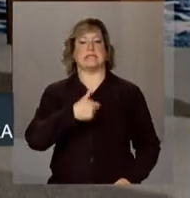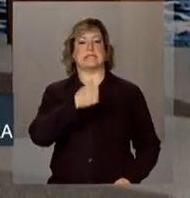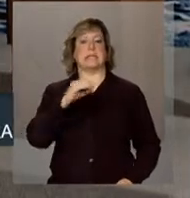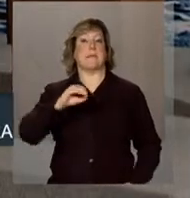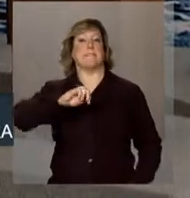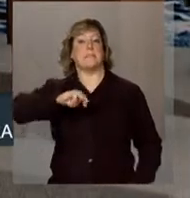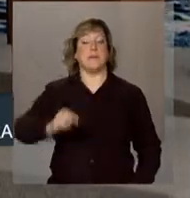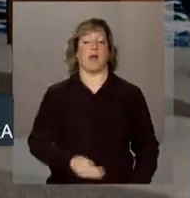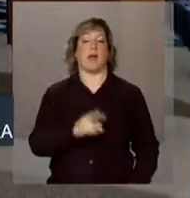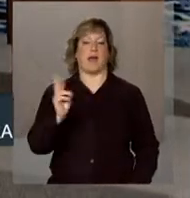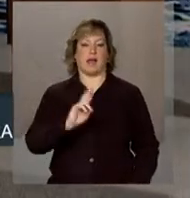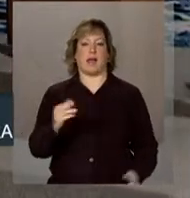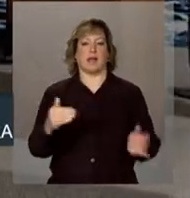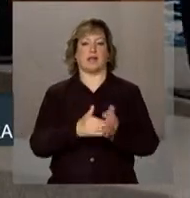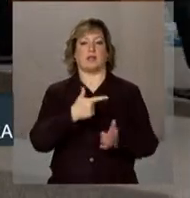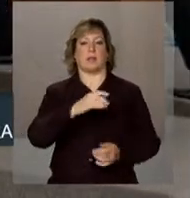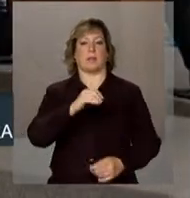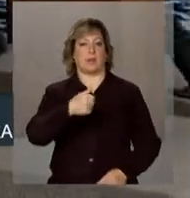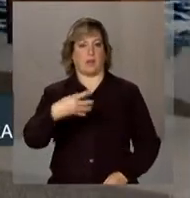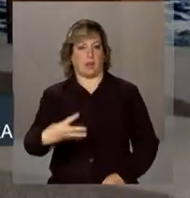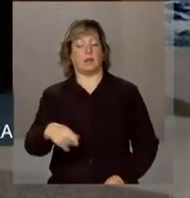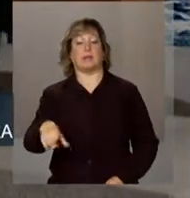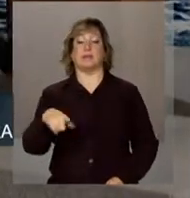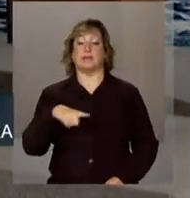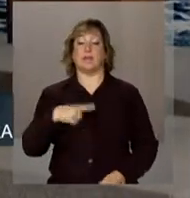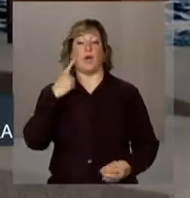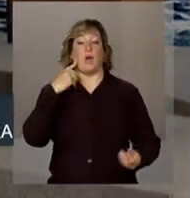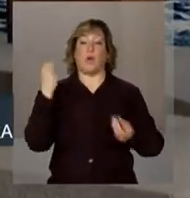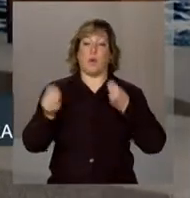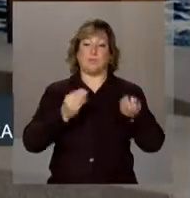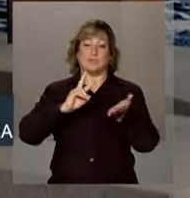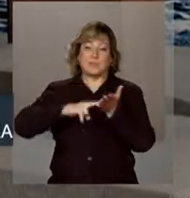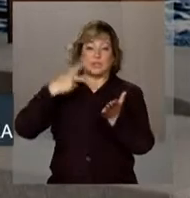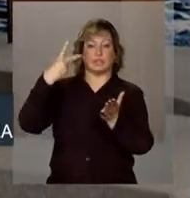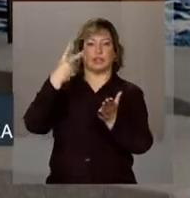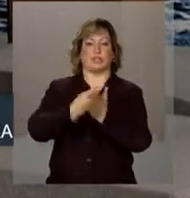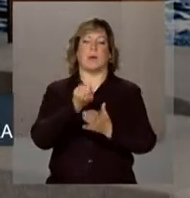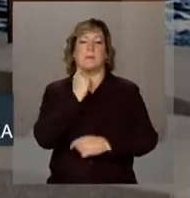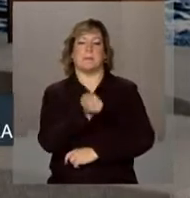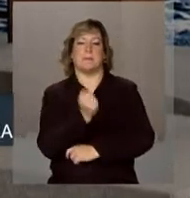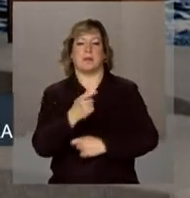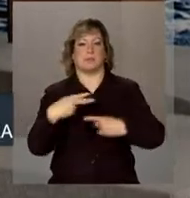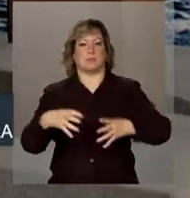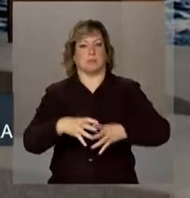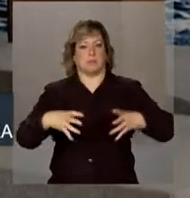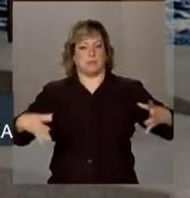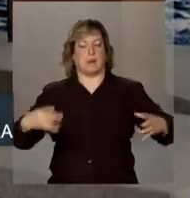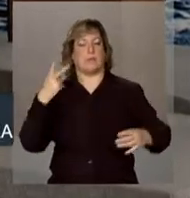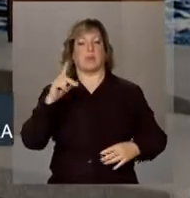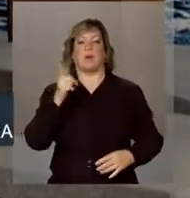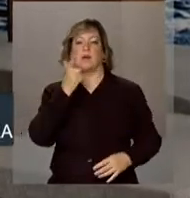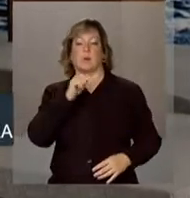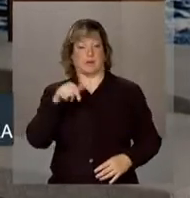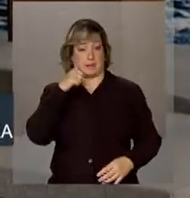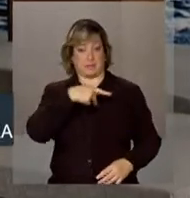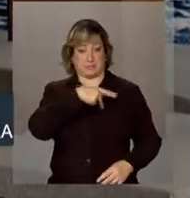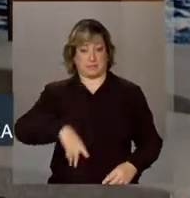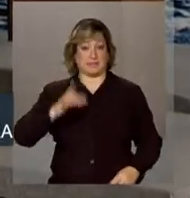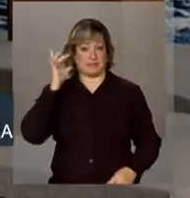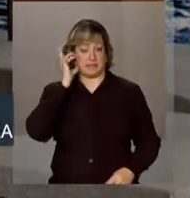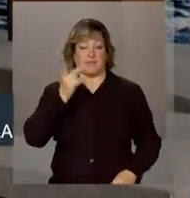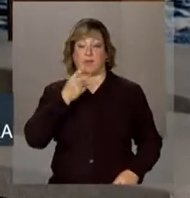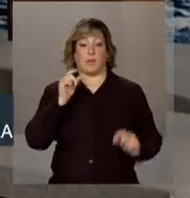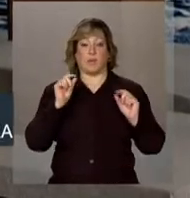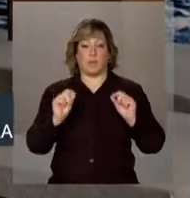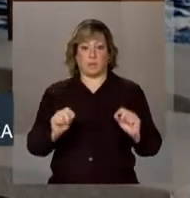até 2014. A medida busca dobrar a produção de pescado no país. De acordo com a presidenta Dilma Rousseff, o